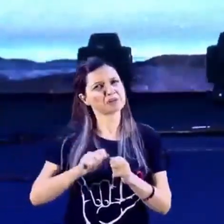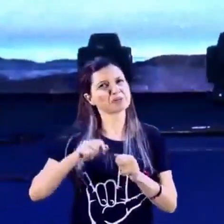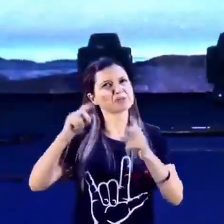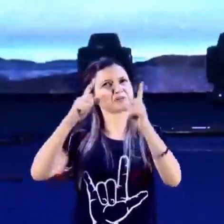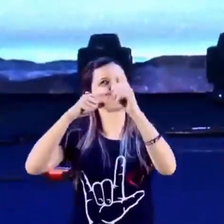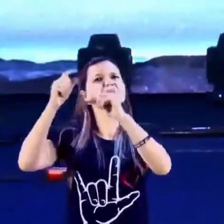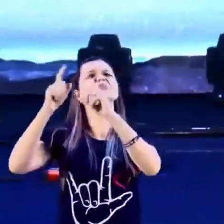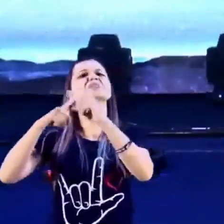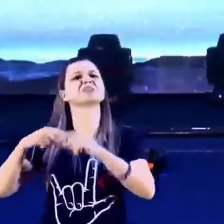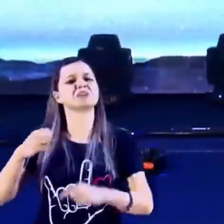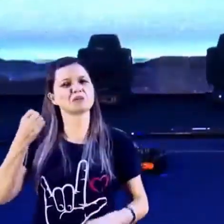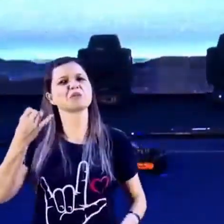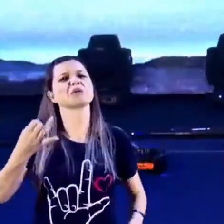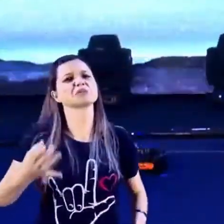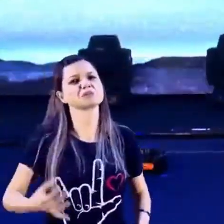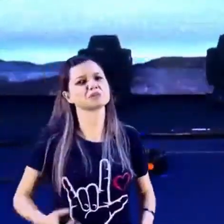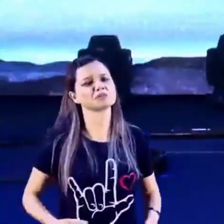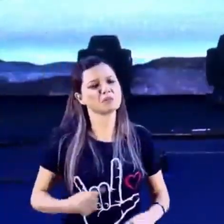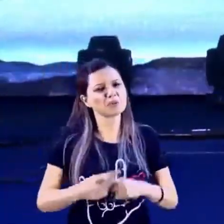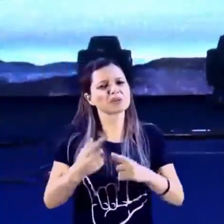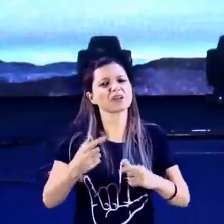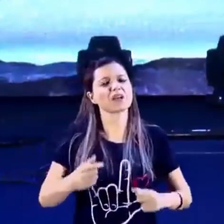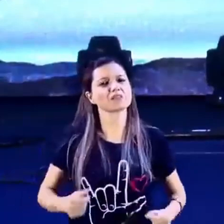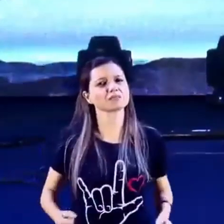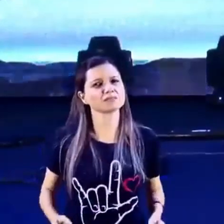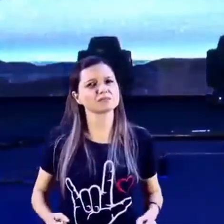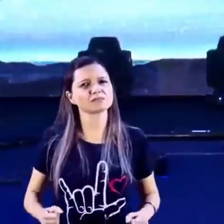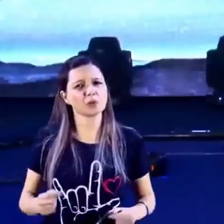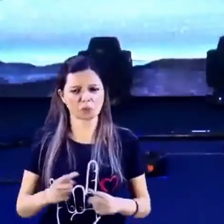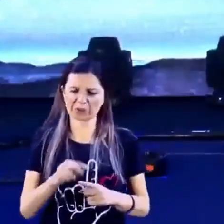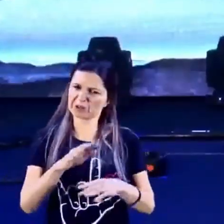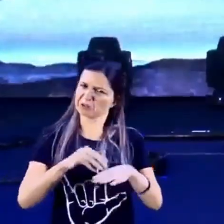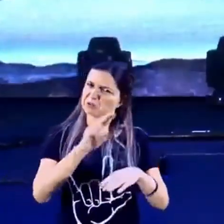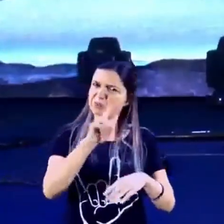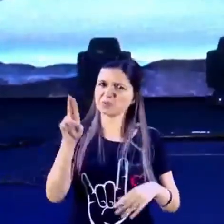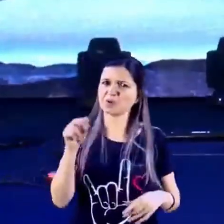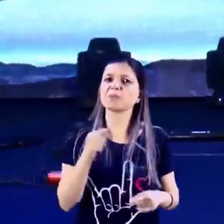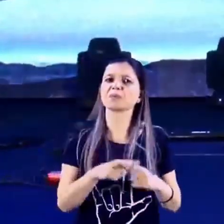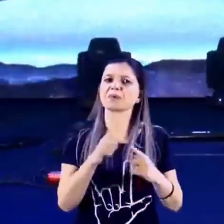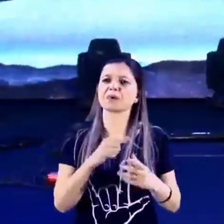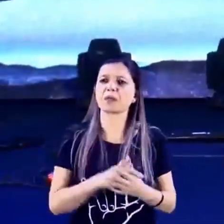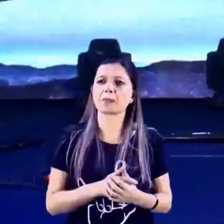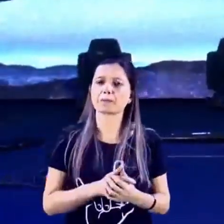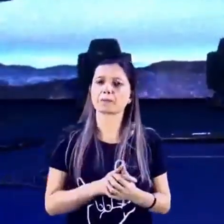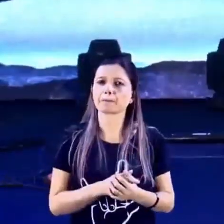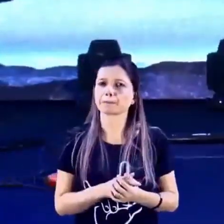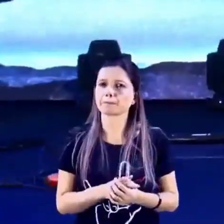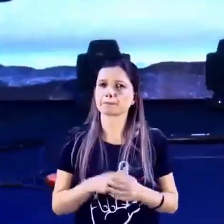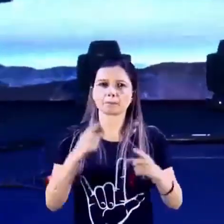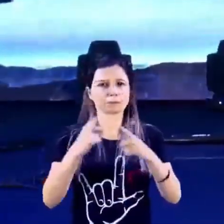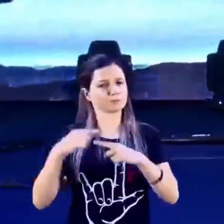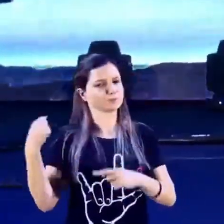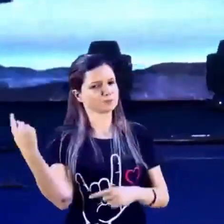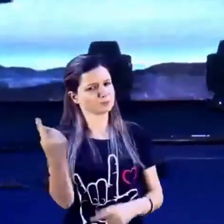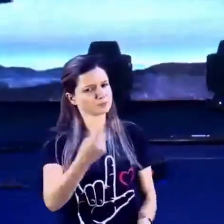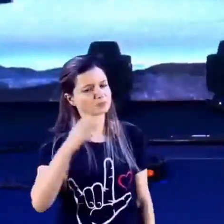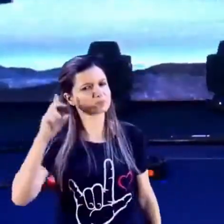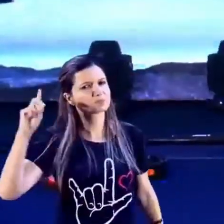Ele determina o número de estrelas e chama cada um para o seu nome. Mas por que chamar pelo seu nome? Porque o nosso Deus,